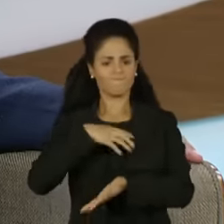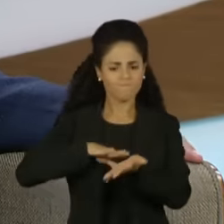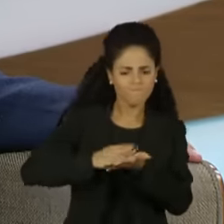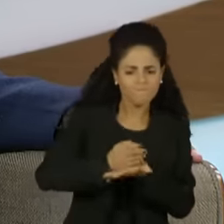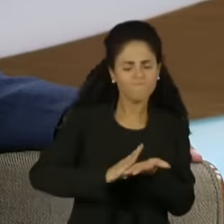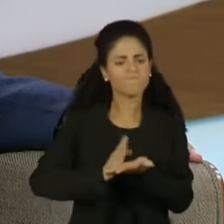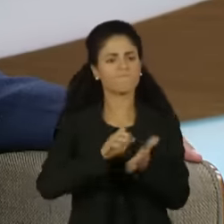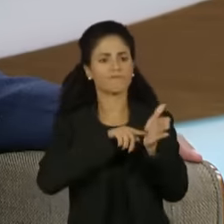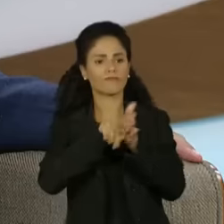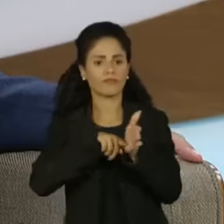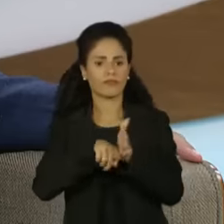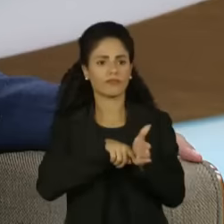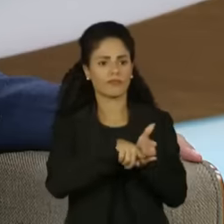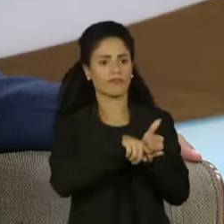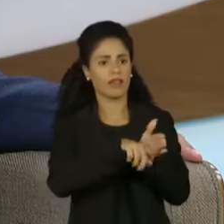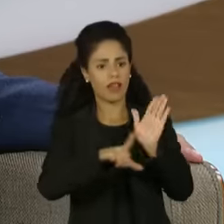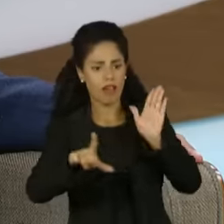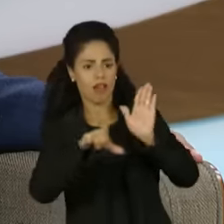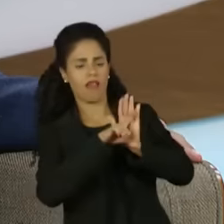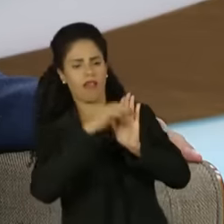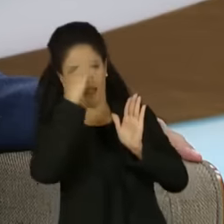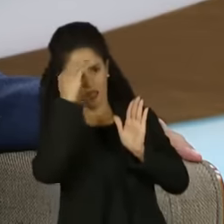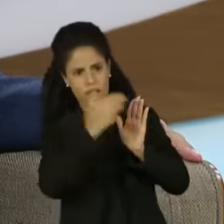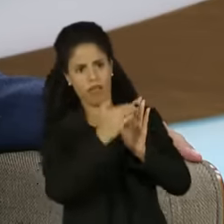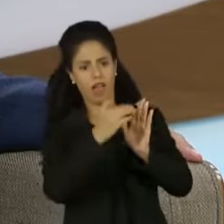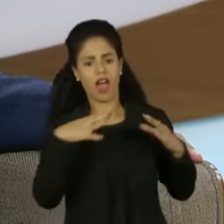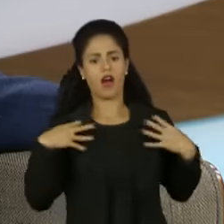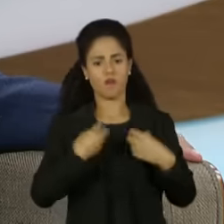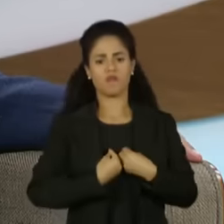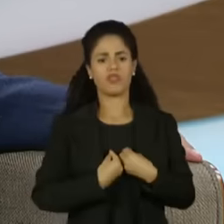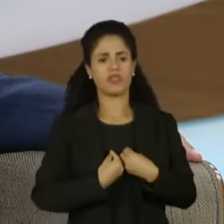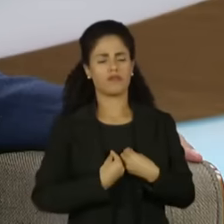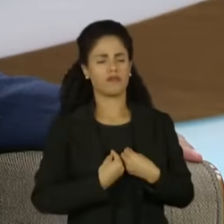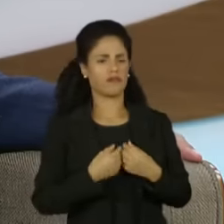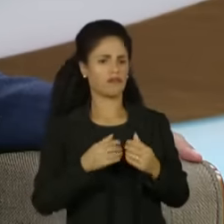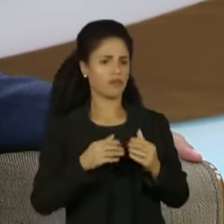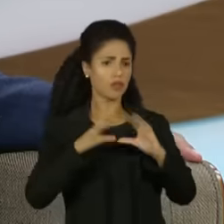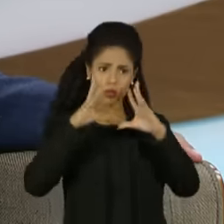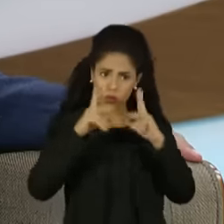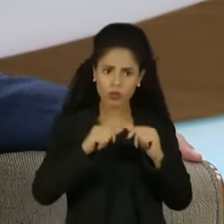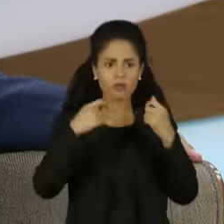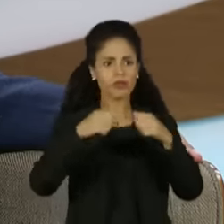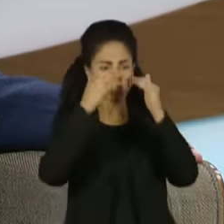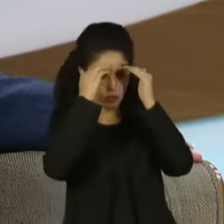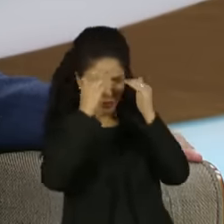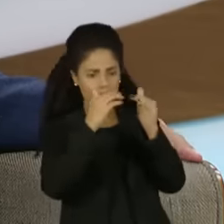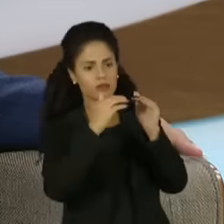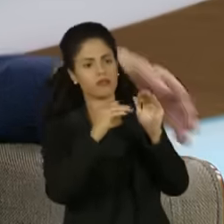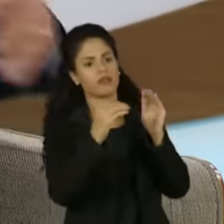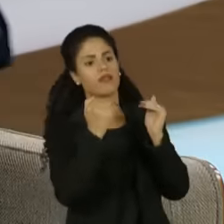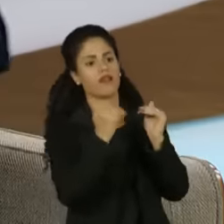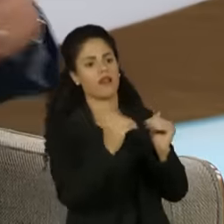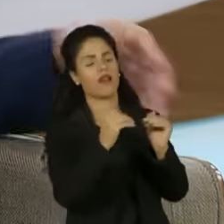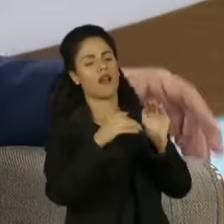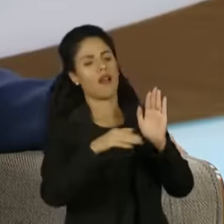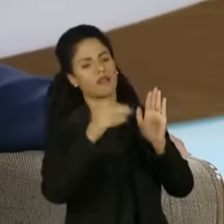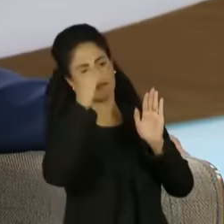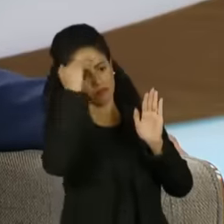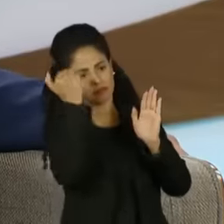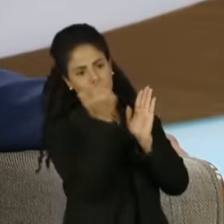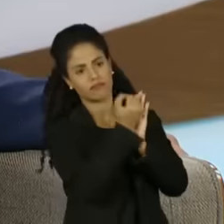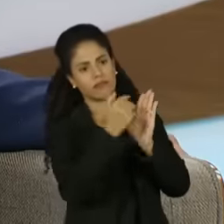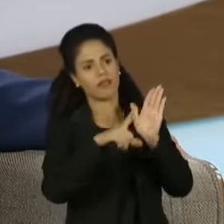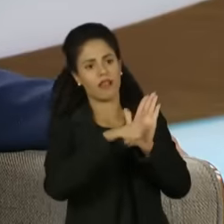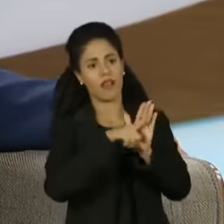processos. Ninguém está acima da lei, nem os ministros do Supremo Tribunal Federal. Todos eles podem e devem ser investigados, inclusive eu.